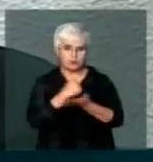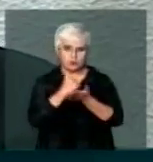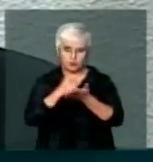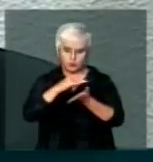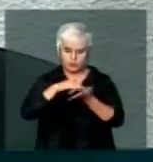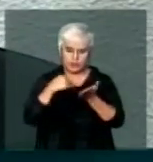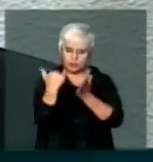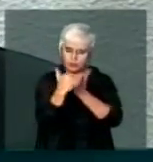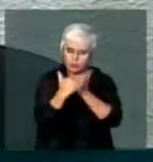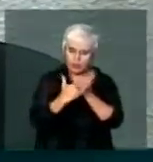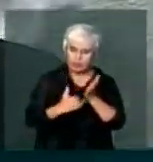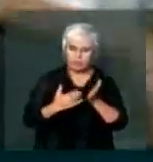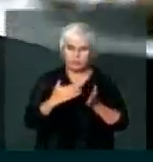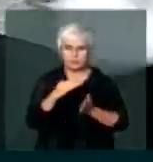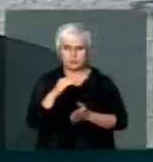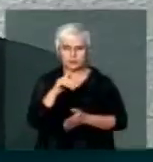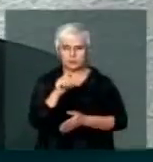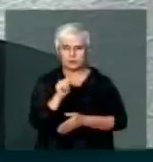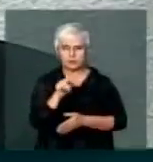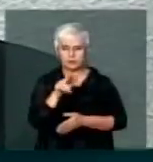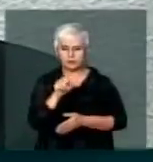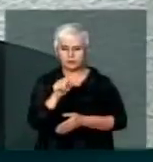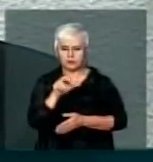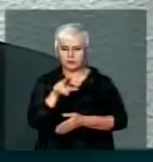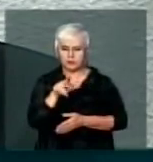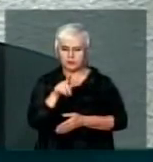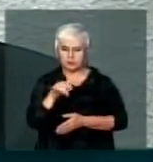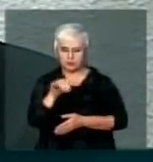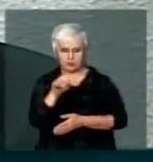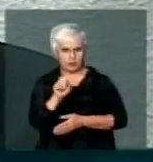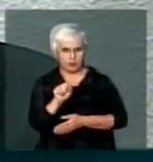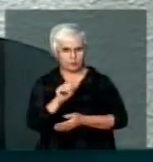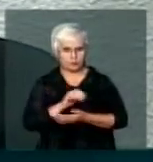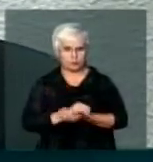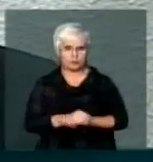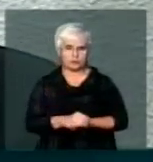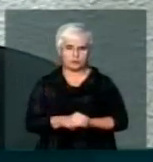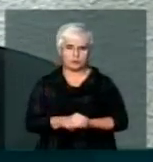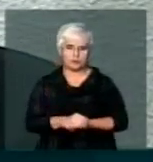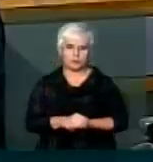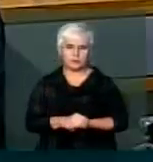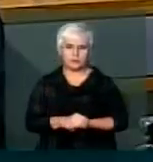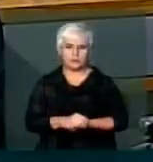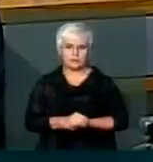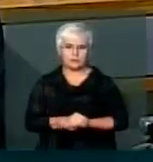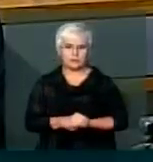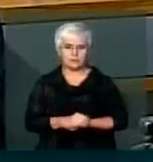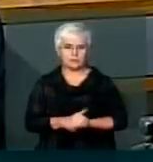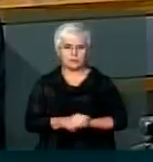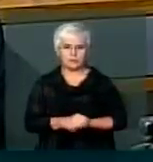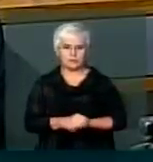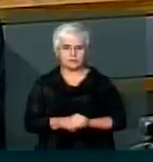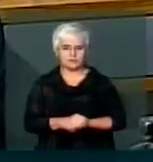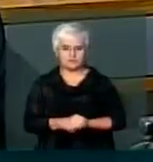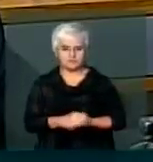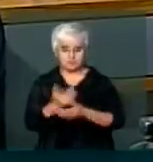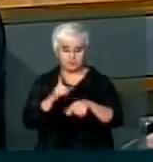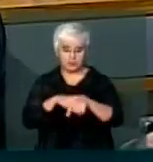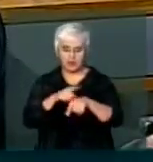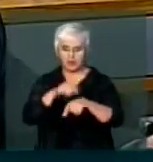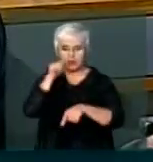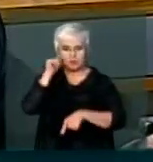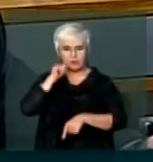Mas isso foi dito pela presidente Dilma Vossa Senhoria concorda Não, eu sei, mas Vossa Senhoria concorda que a partir do momento que ela coloca em dúvida